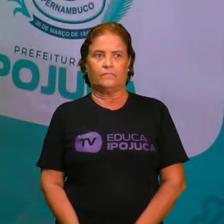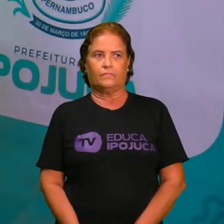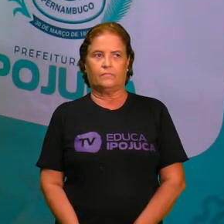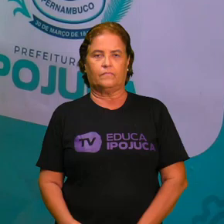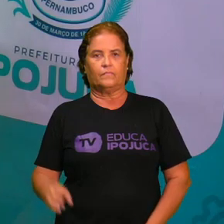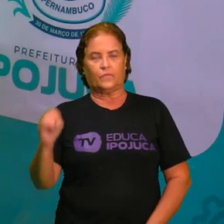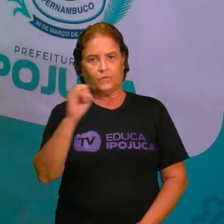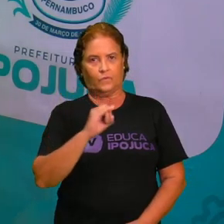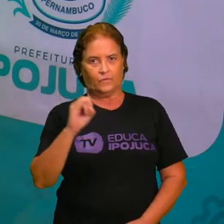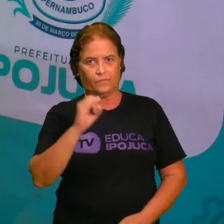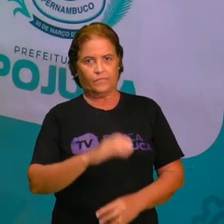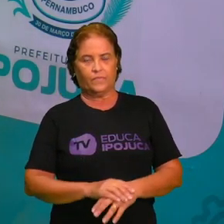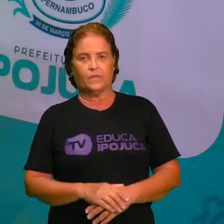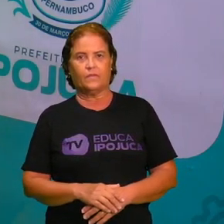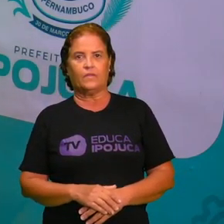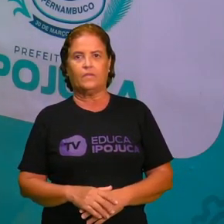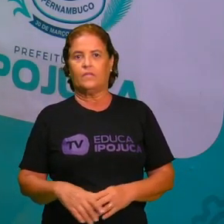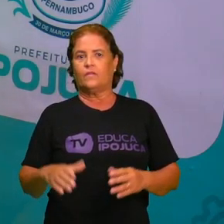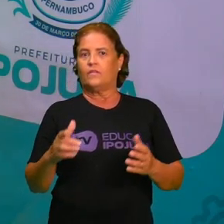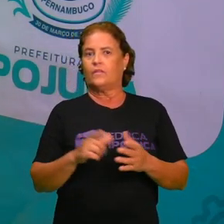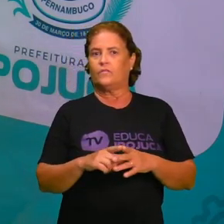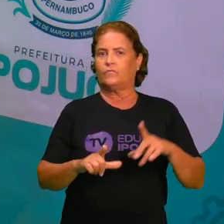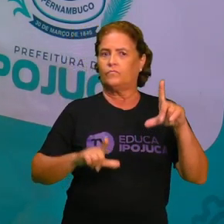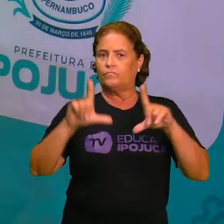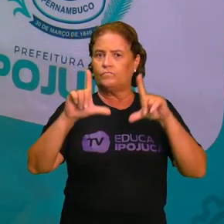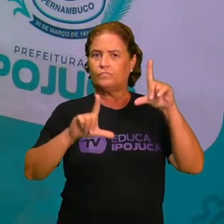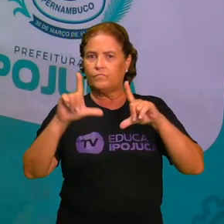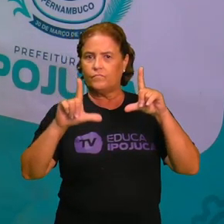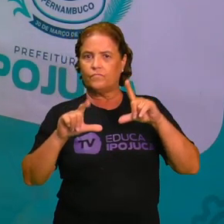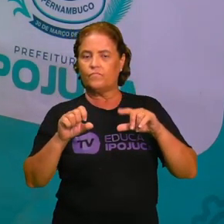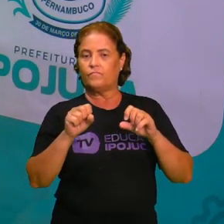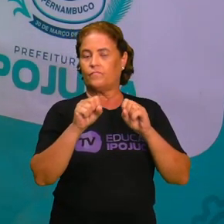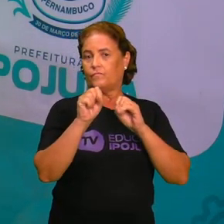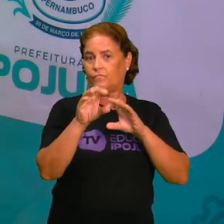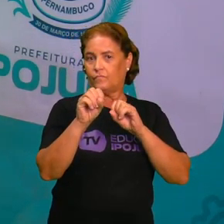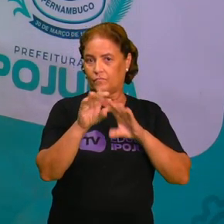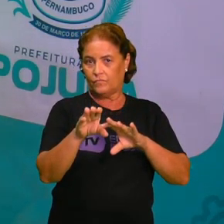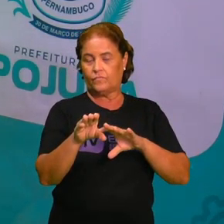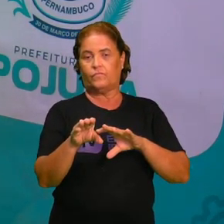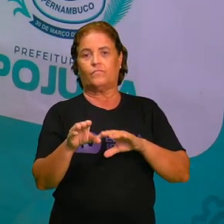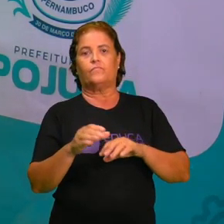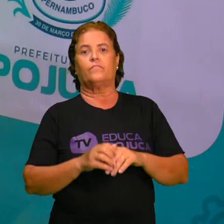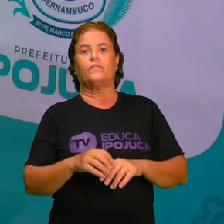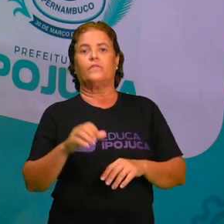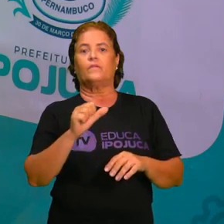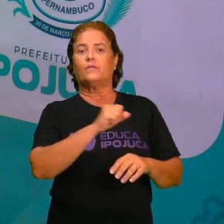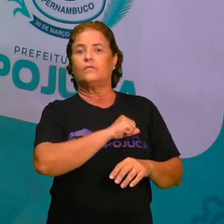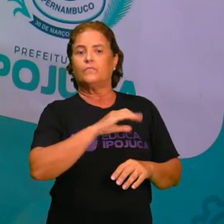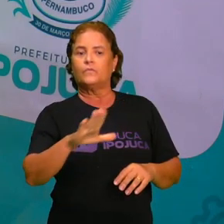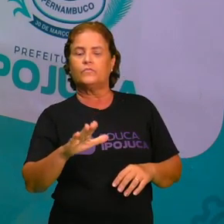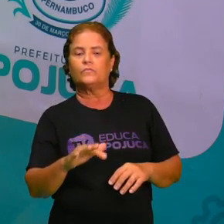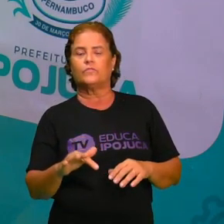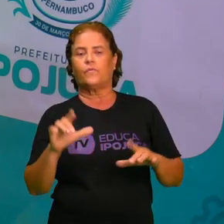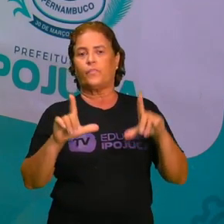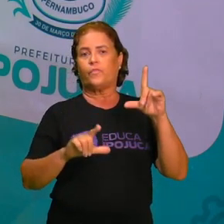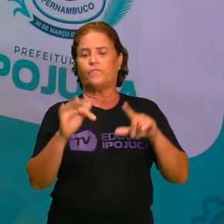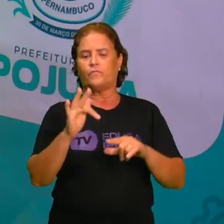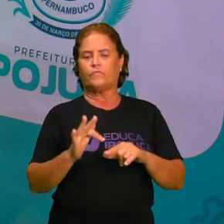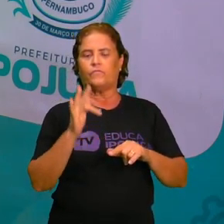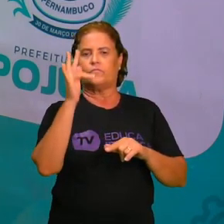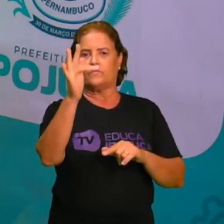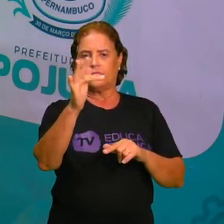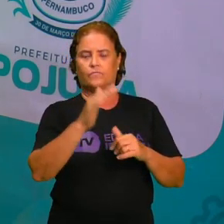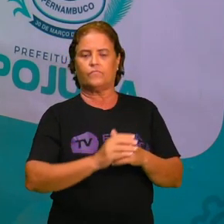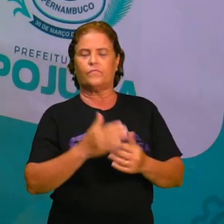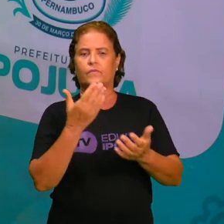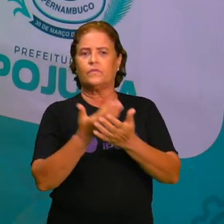Olá, está no ar a TV Educa e Poujuca, a TV do futuro, a nossa escola do